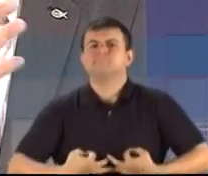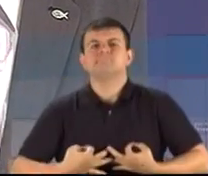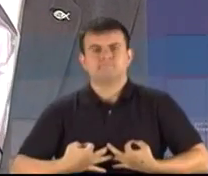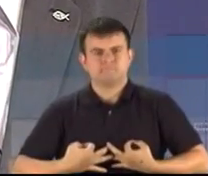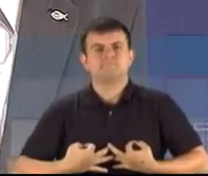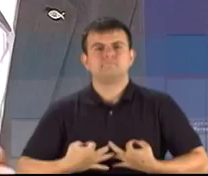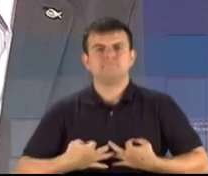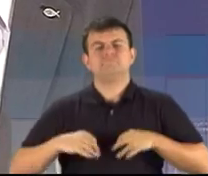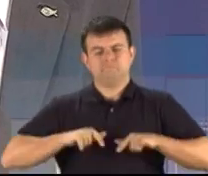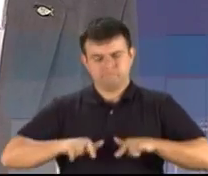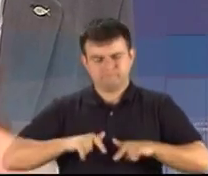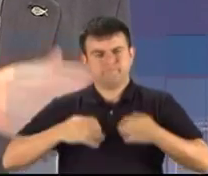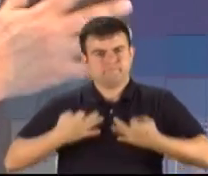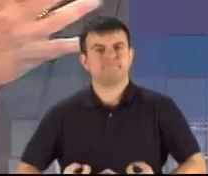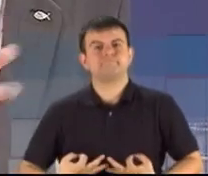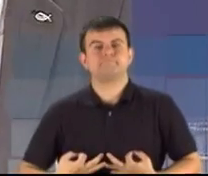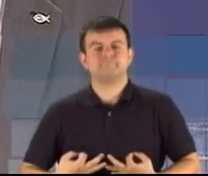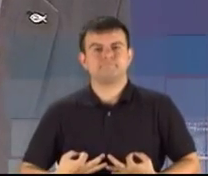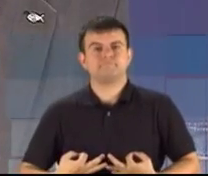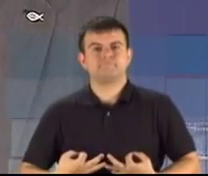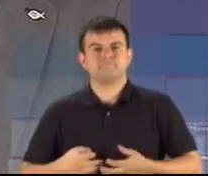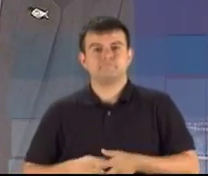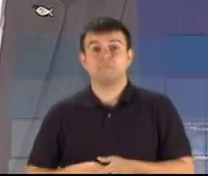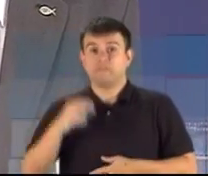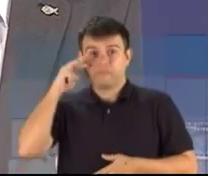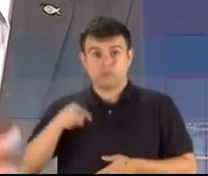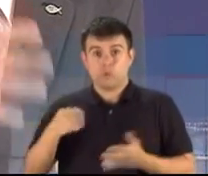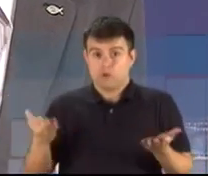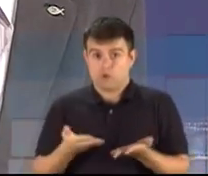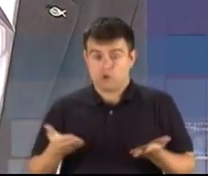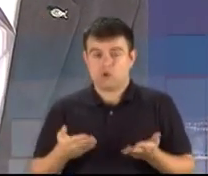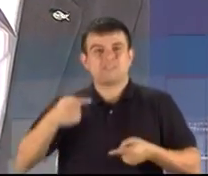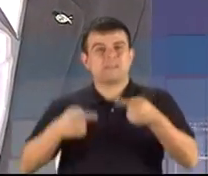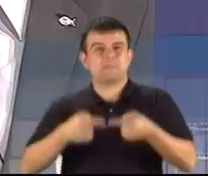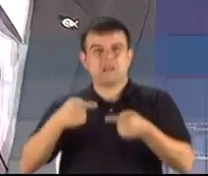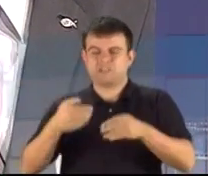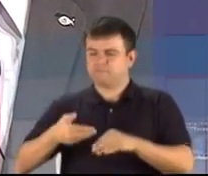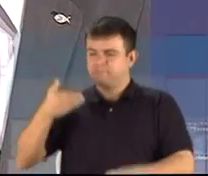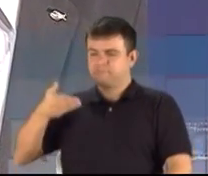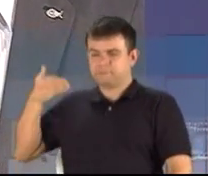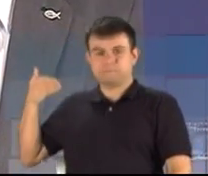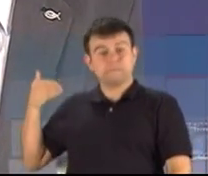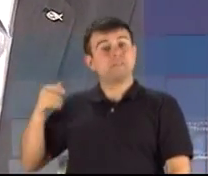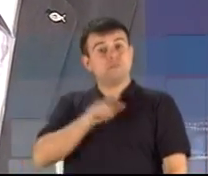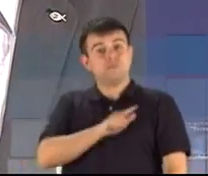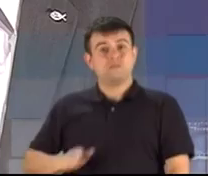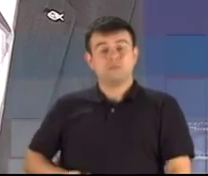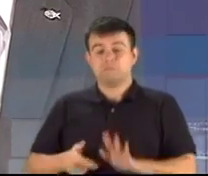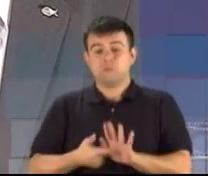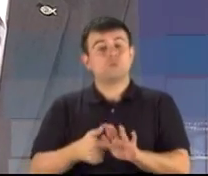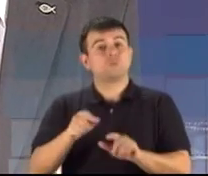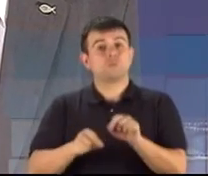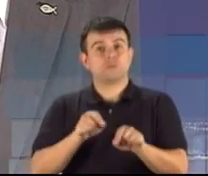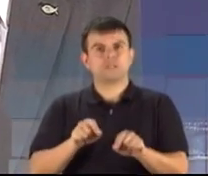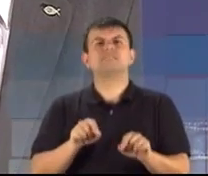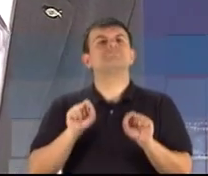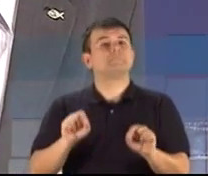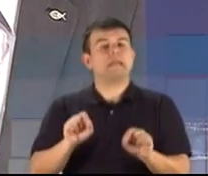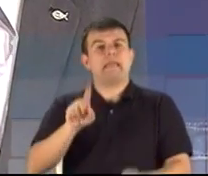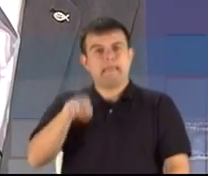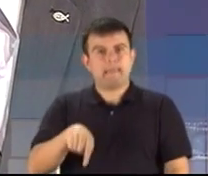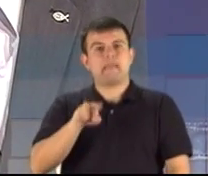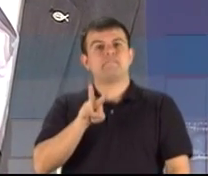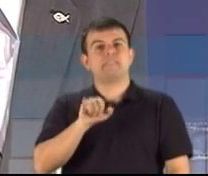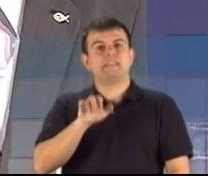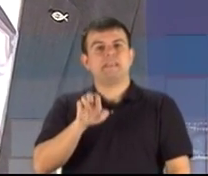pelo que se viu até agora, em todos os debates anteriores, o governador que tem demonstrado isso é o Vieira da Cunha, que vai